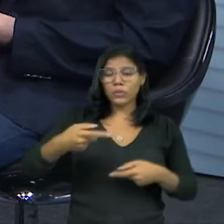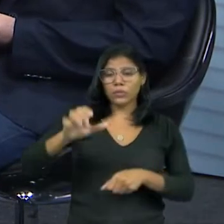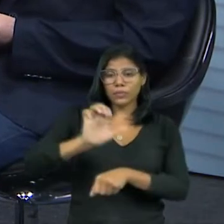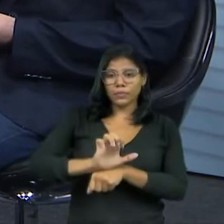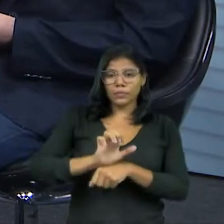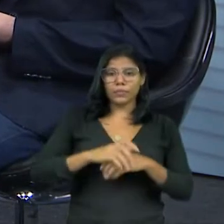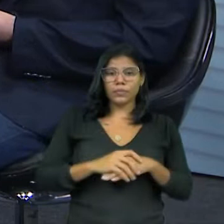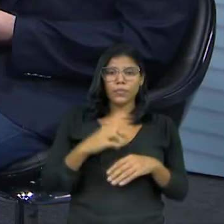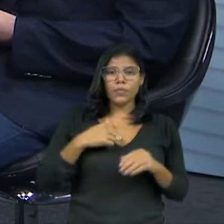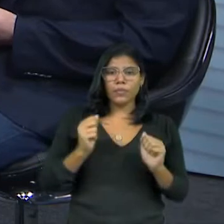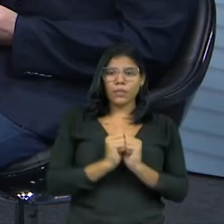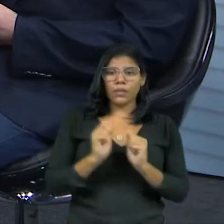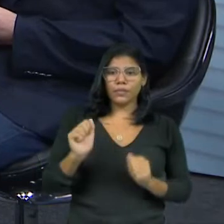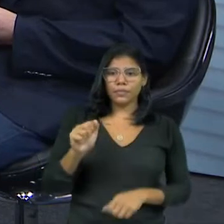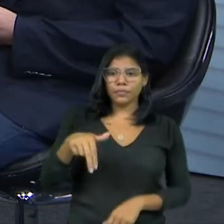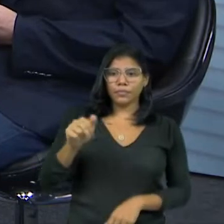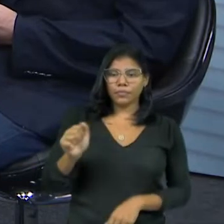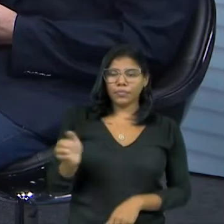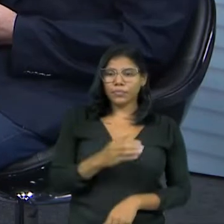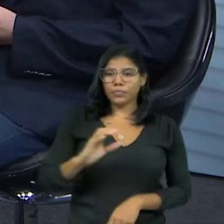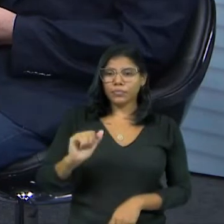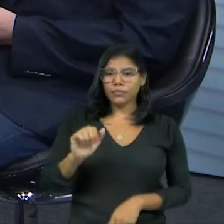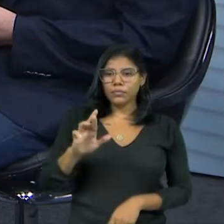com a doutora Ana Carolina Alancar. Doutora Ana,